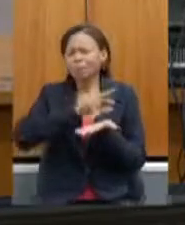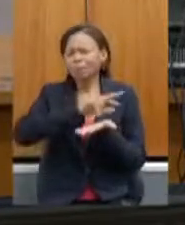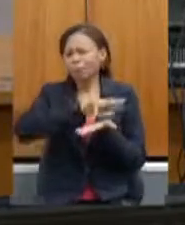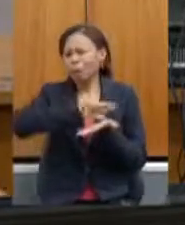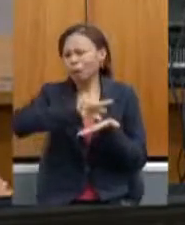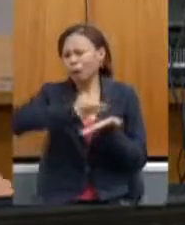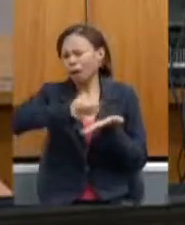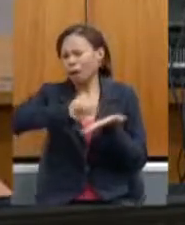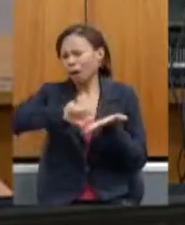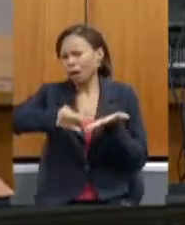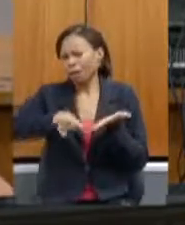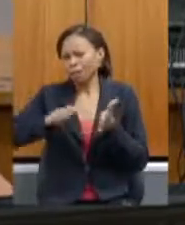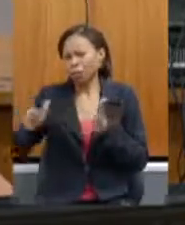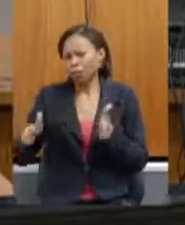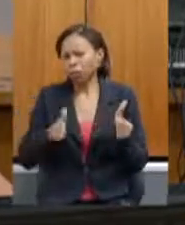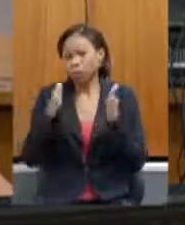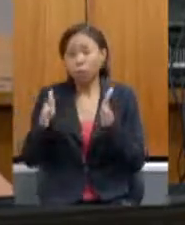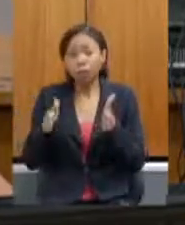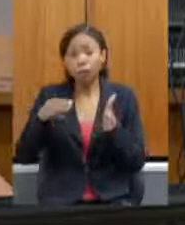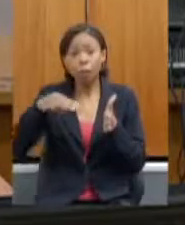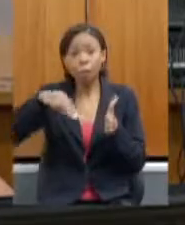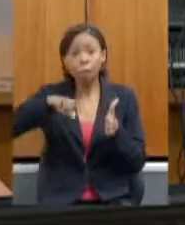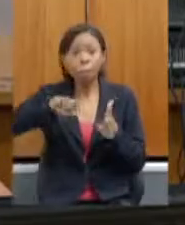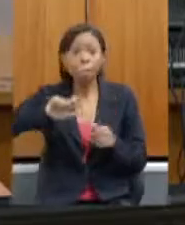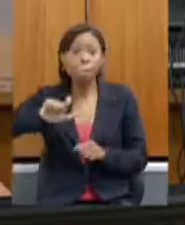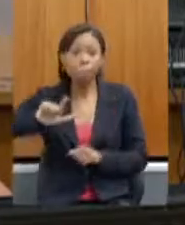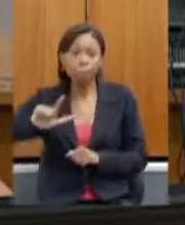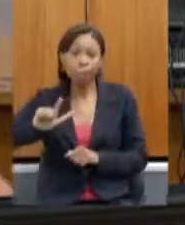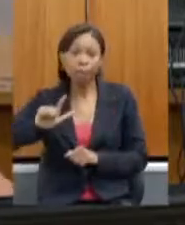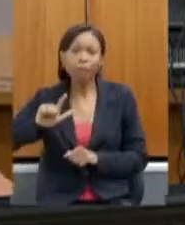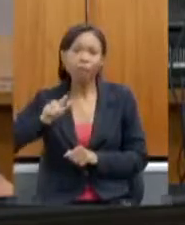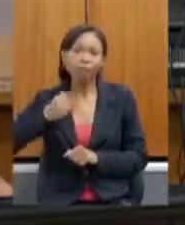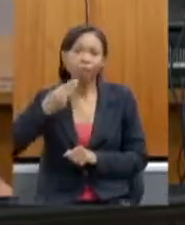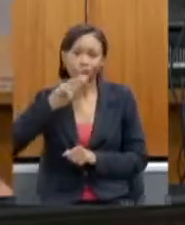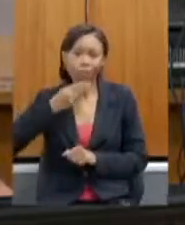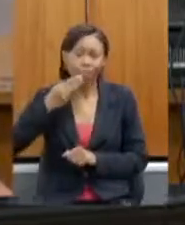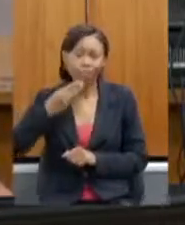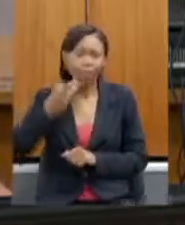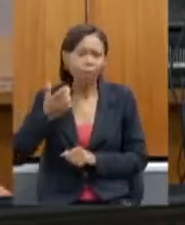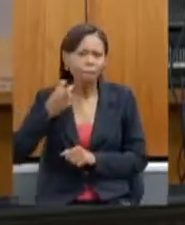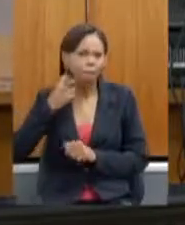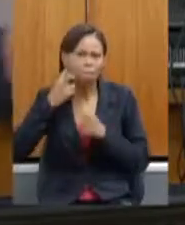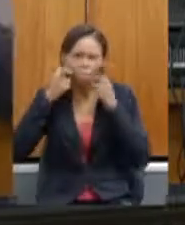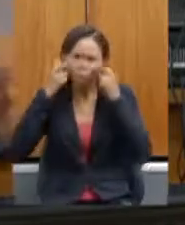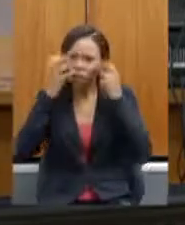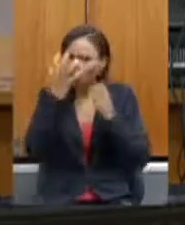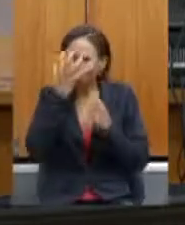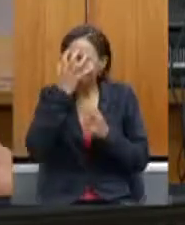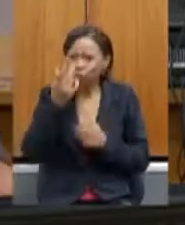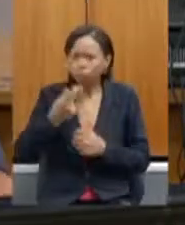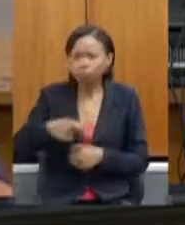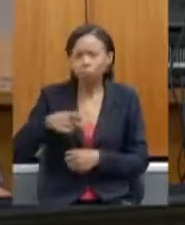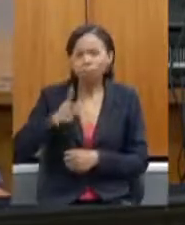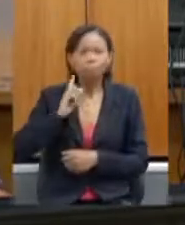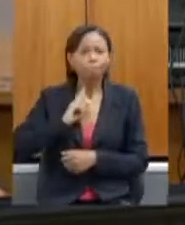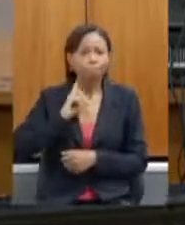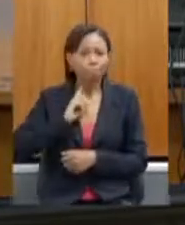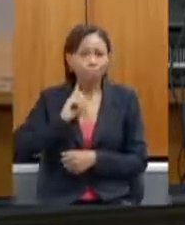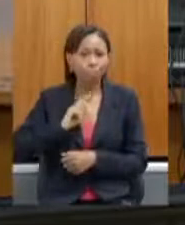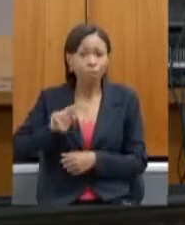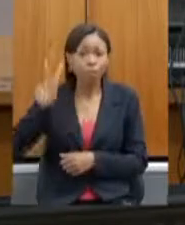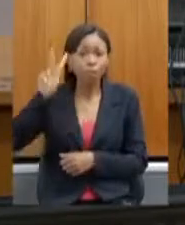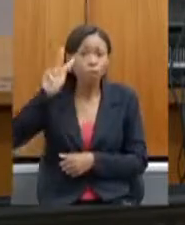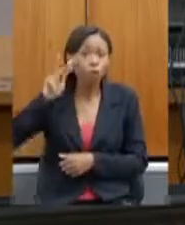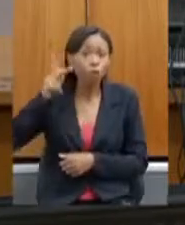outras produções. O mel, uma vergonha ao Estado de Minas Gerais, historicamente, ser o